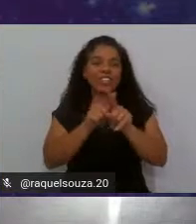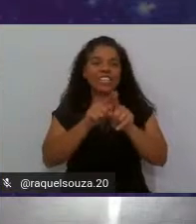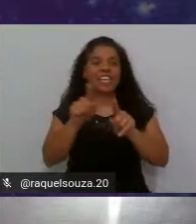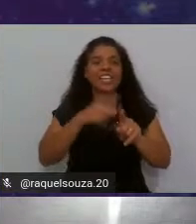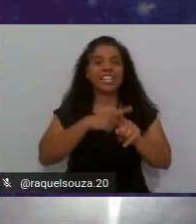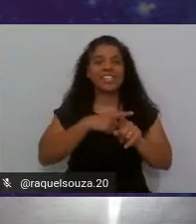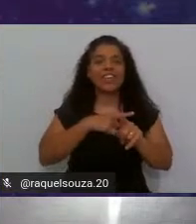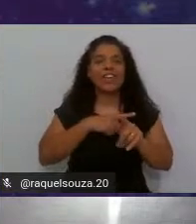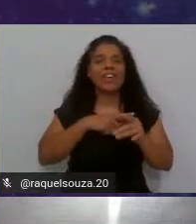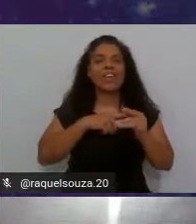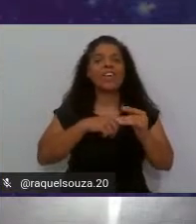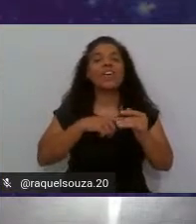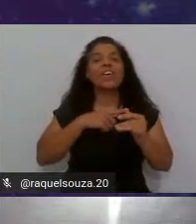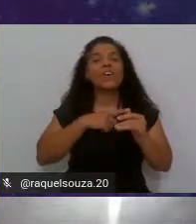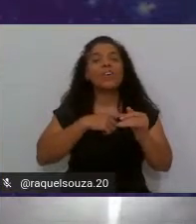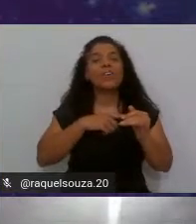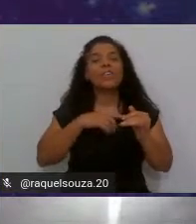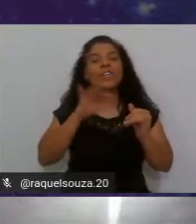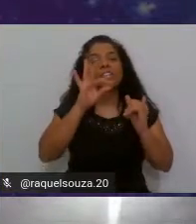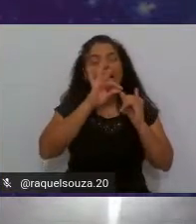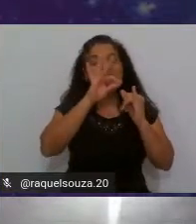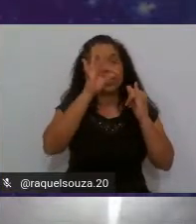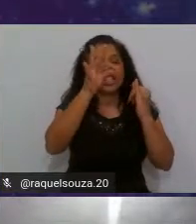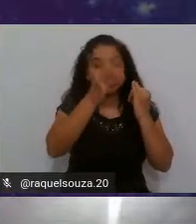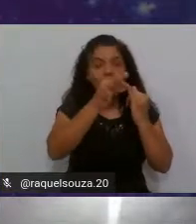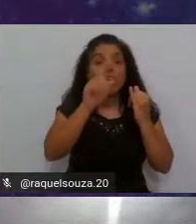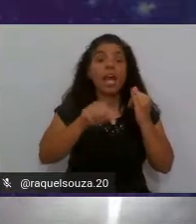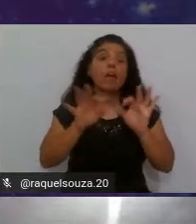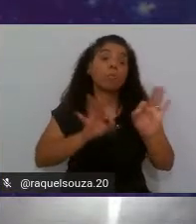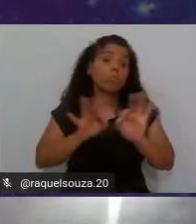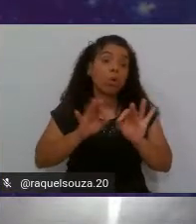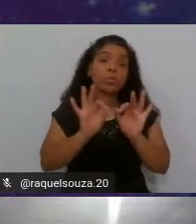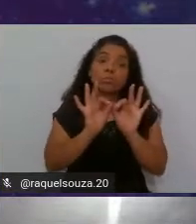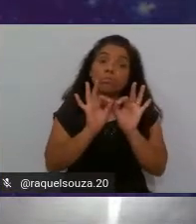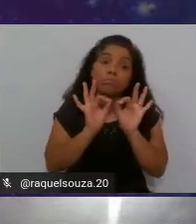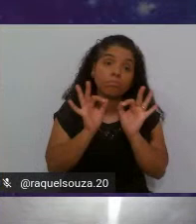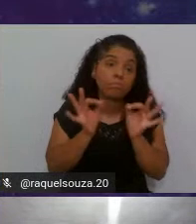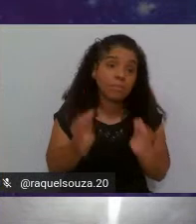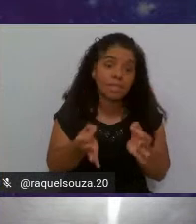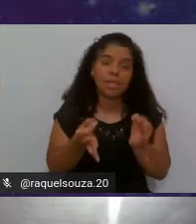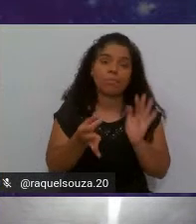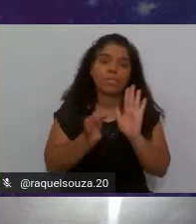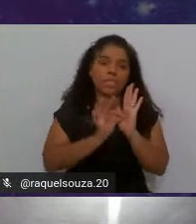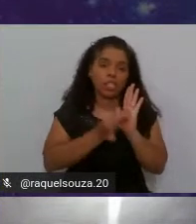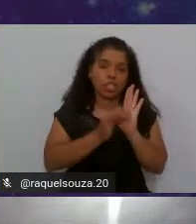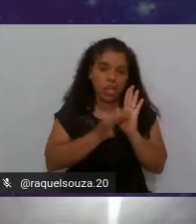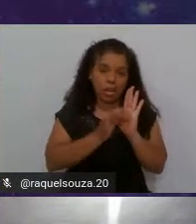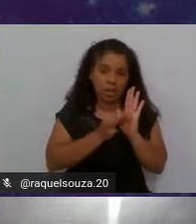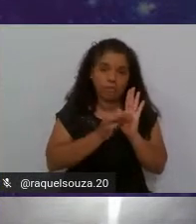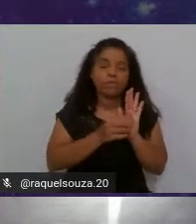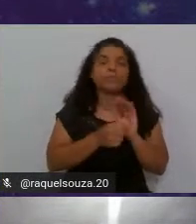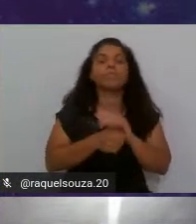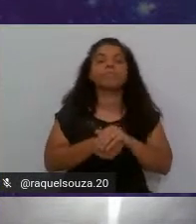Intel AJ né é um projeto simples em Java e